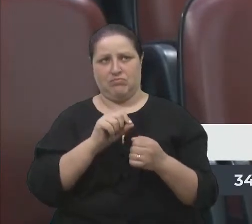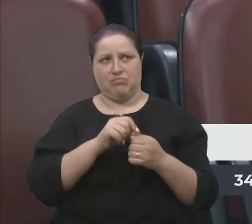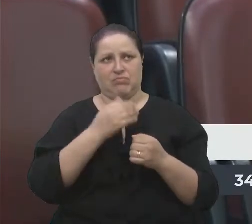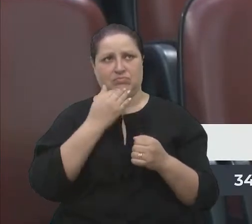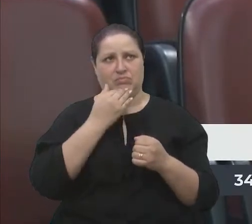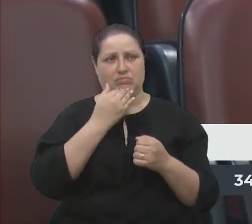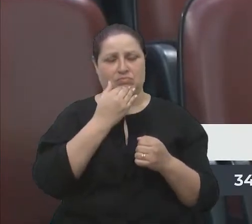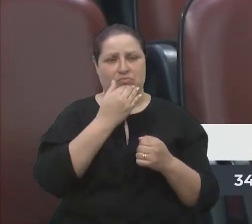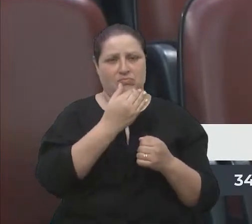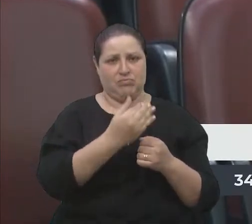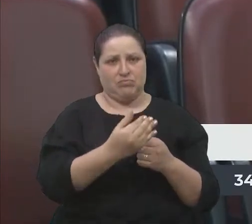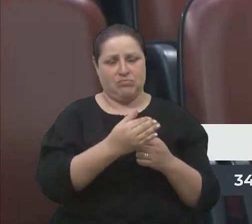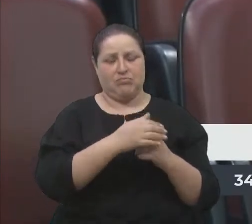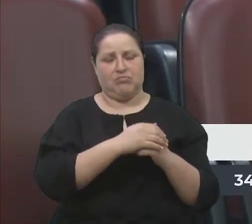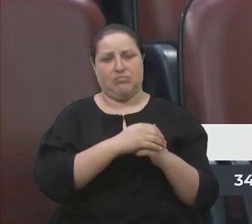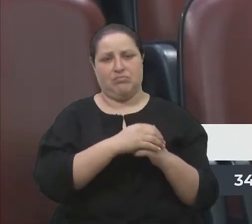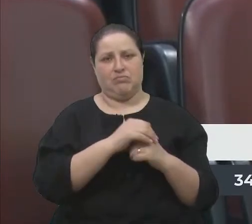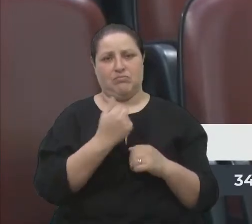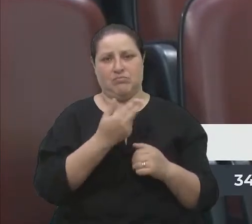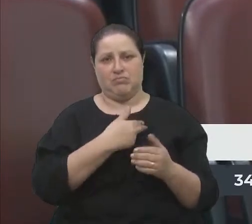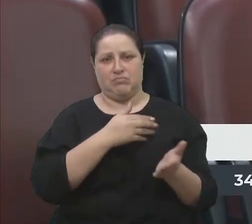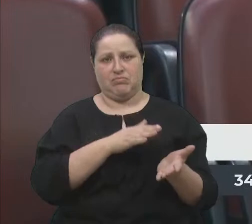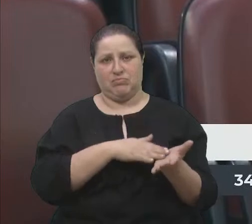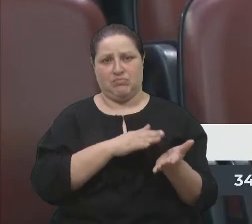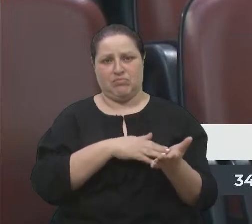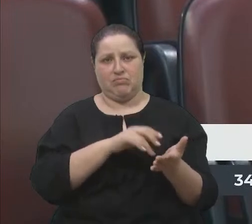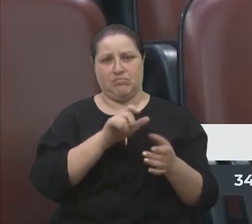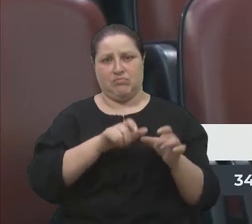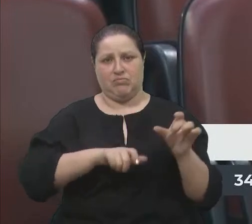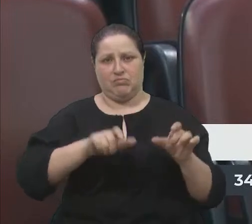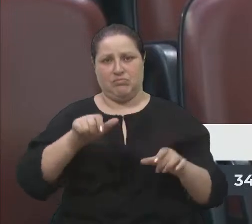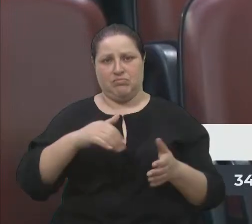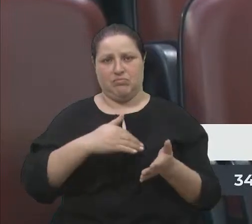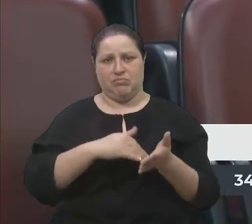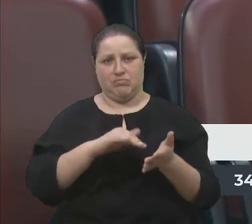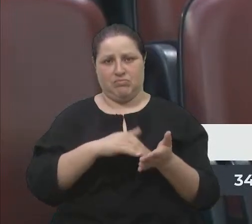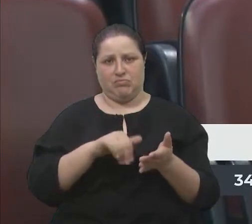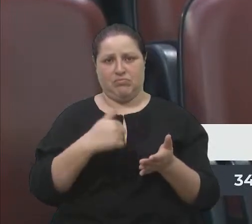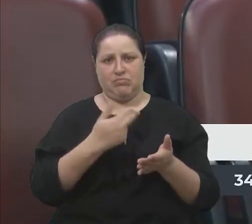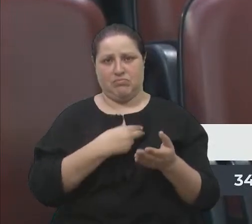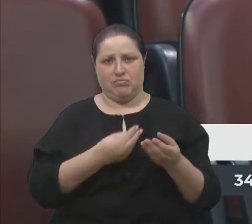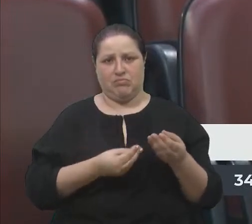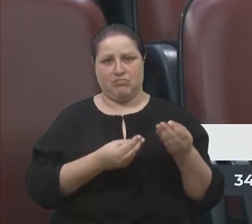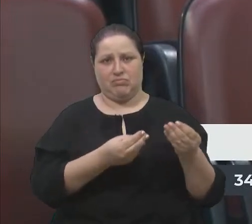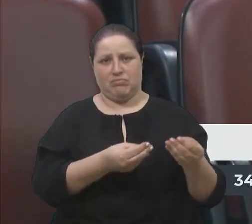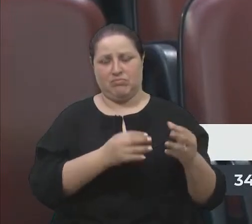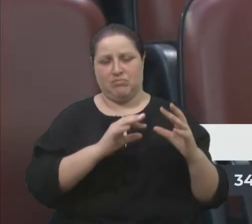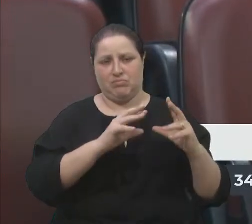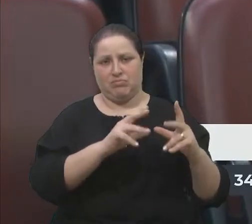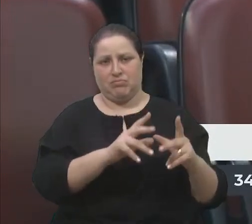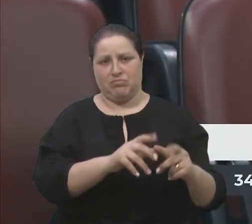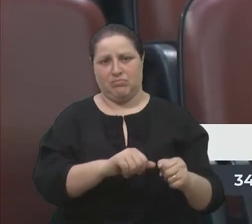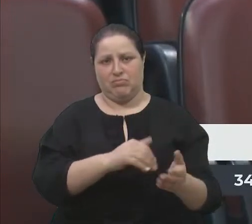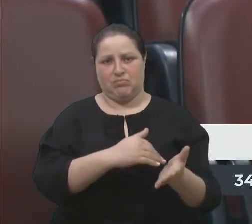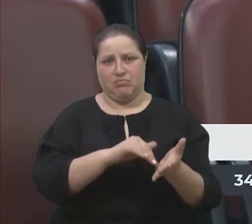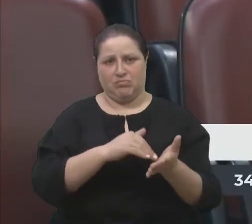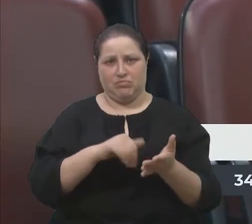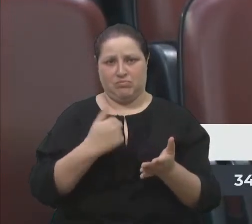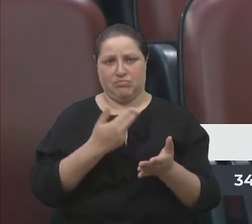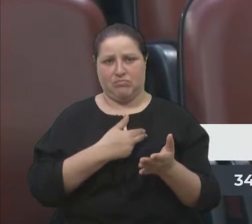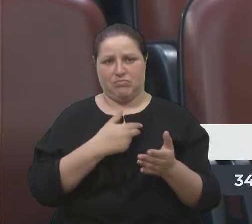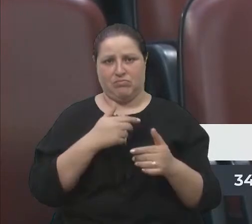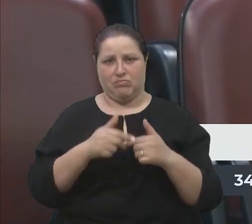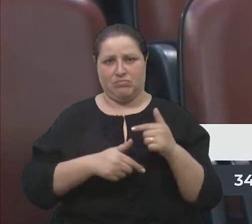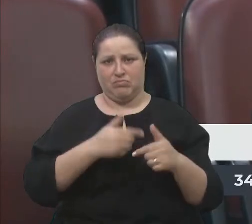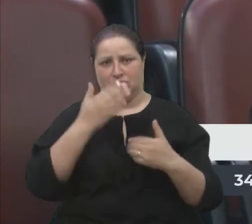protocolando, e temos cobrando o secretário, onde temos encaminhando toda a secretaria, e o nosso trabalho, graças a Deus,